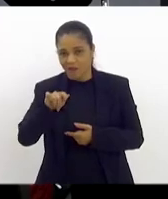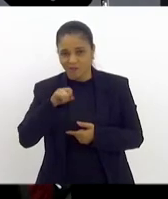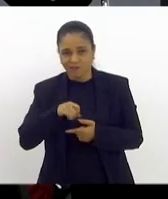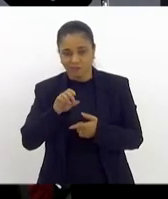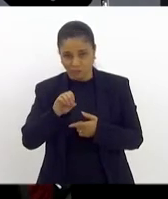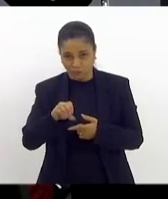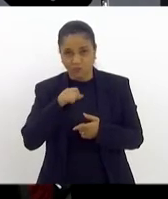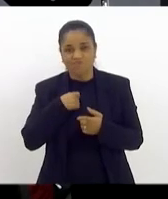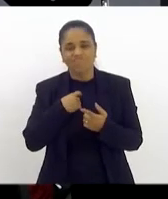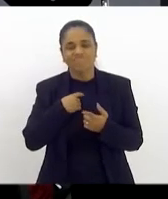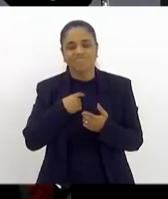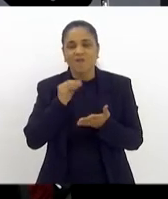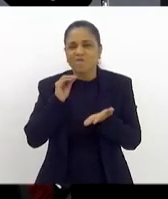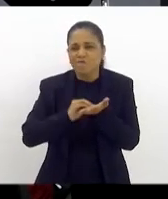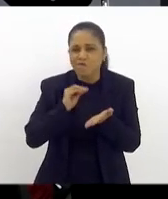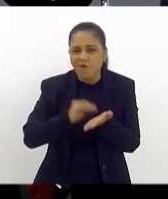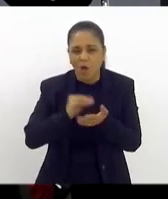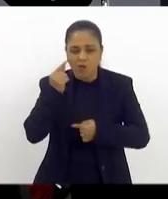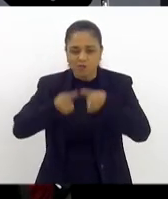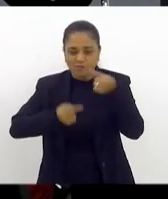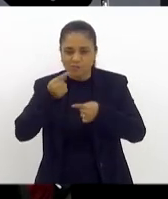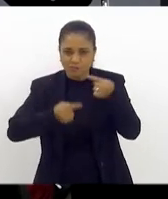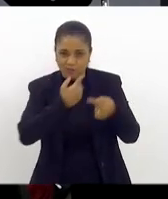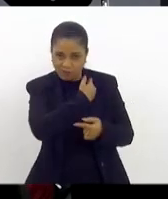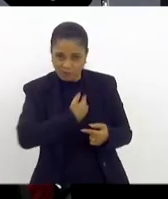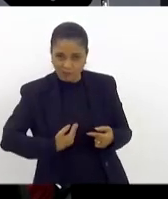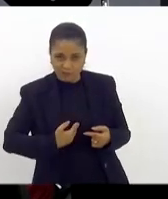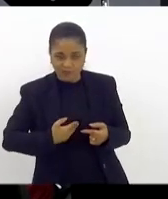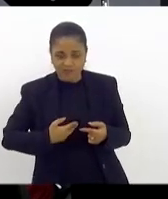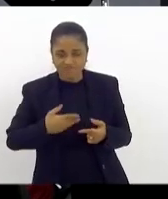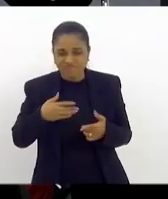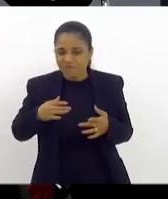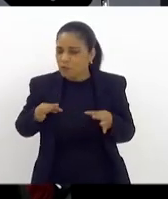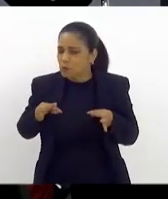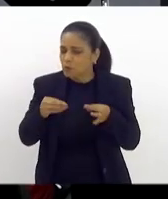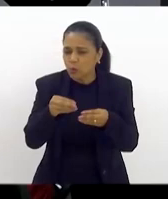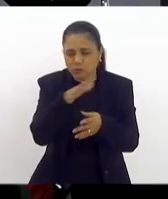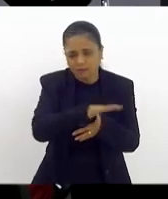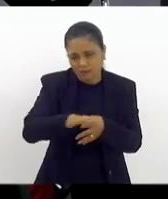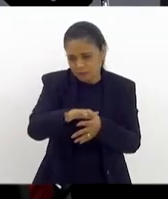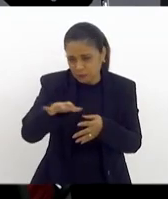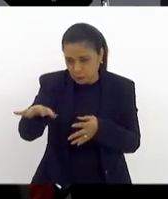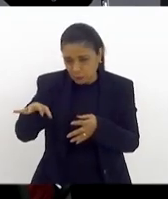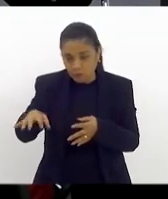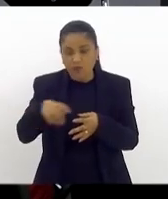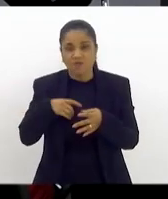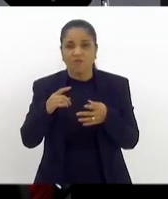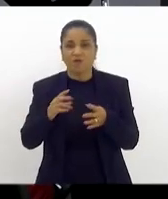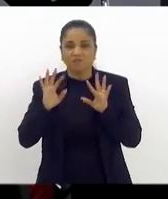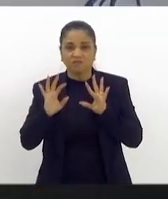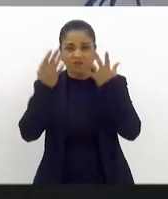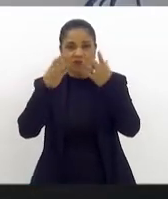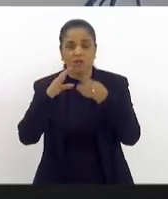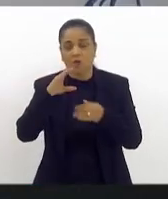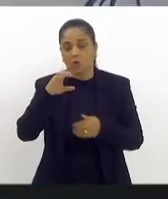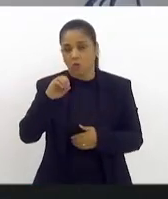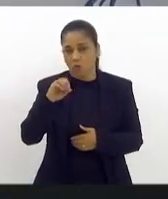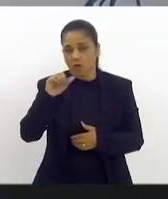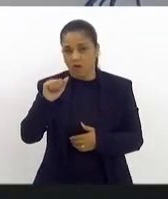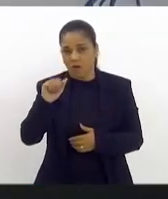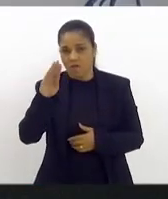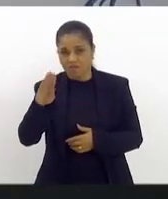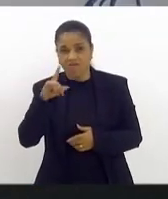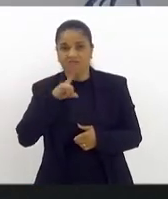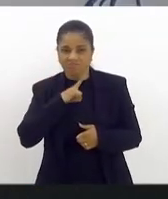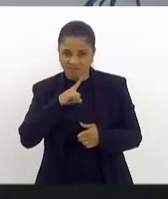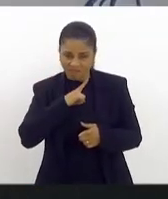políticas públicas em todos os setores. Eu faço eventos na OAB com mães e muitos autistas